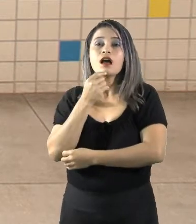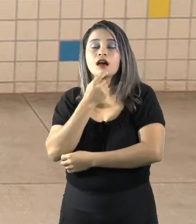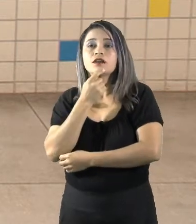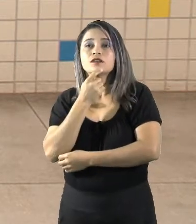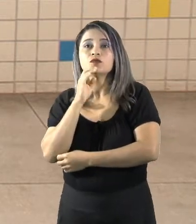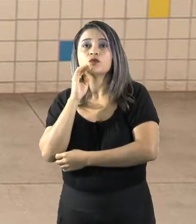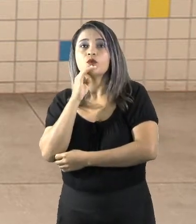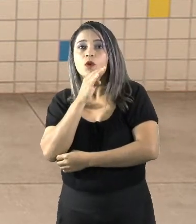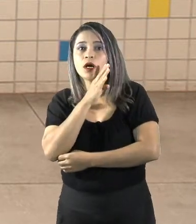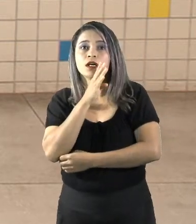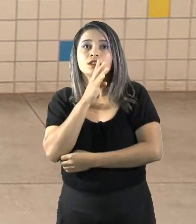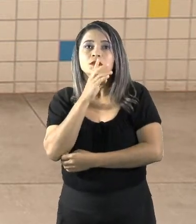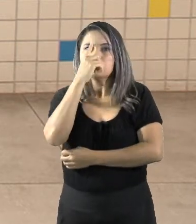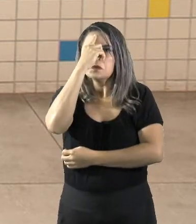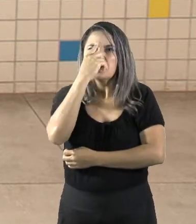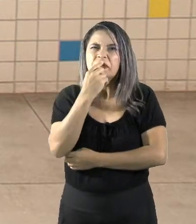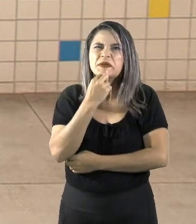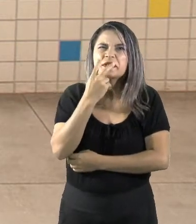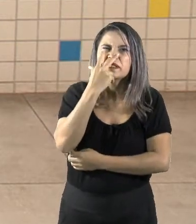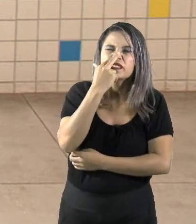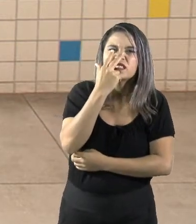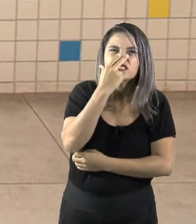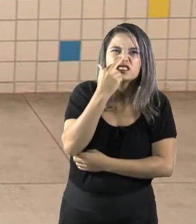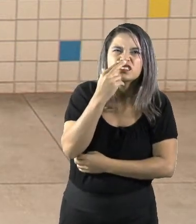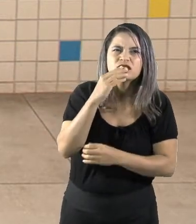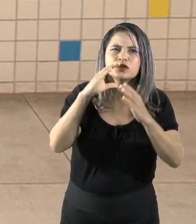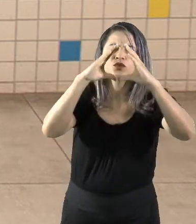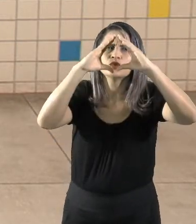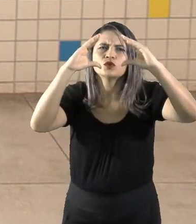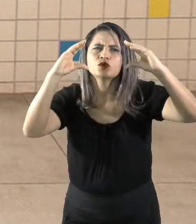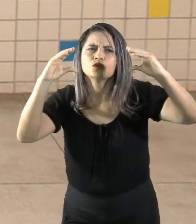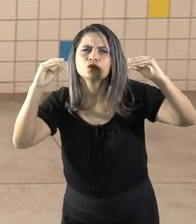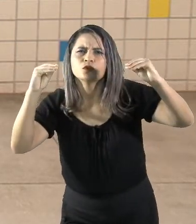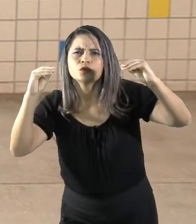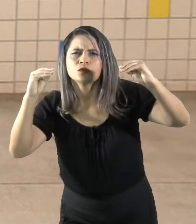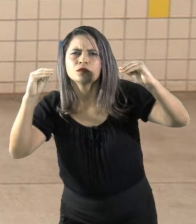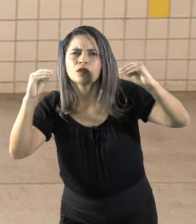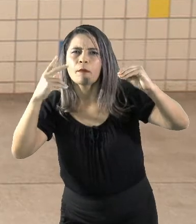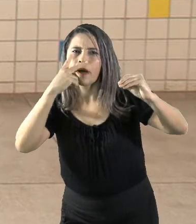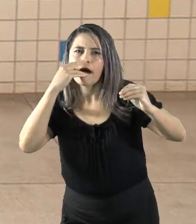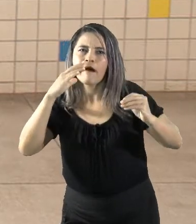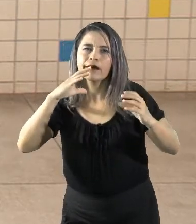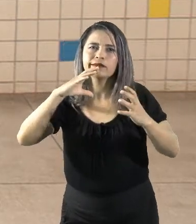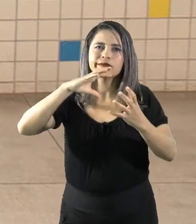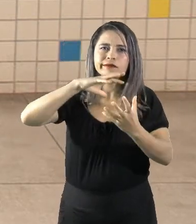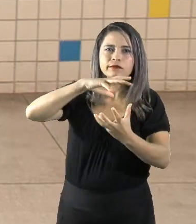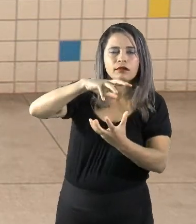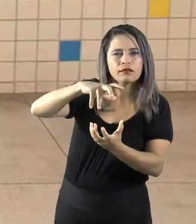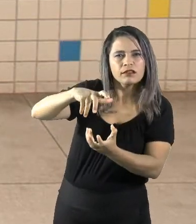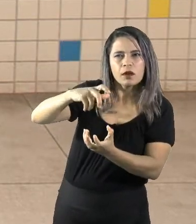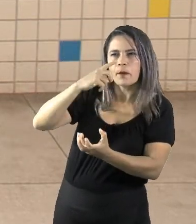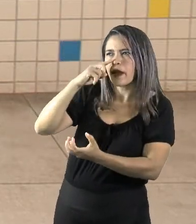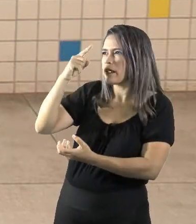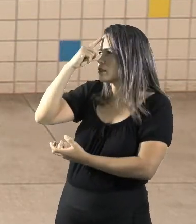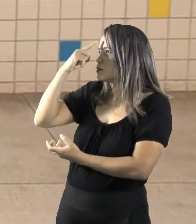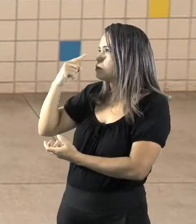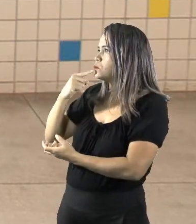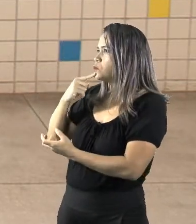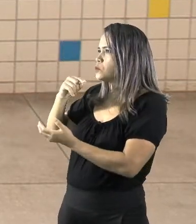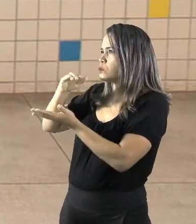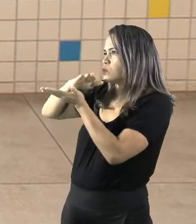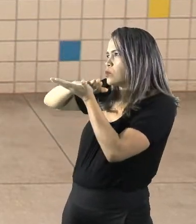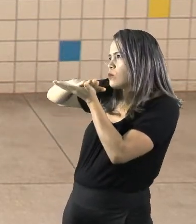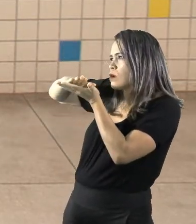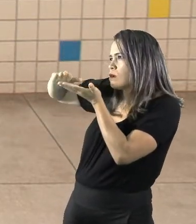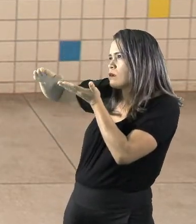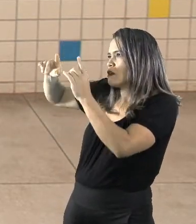tal imagem aparece meio que côncova, então a Terra é redonda. Ah, tal imagem aparece um horizonte plano. Ah, a